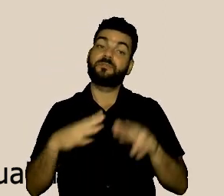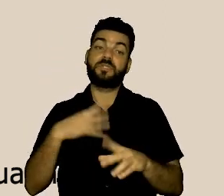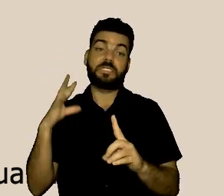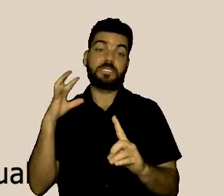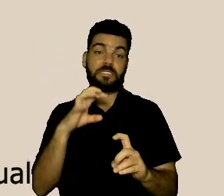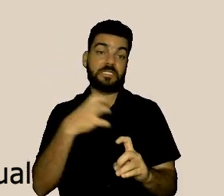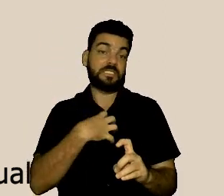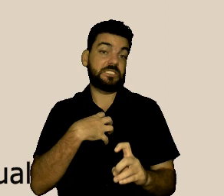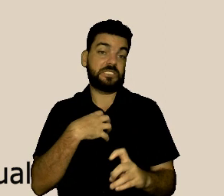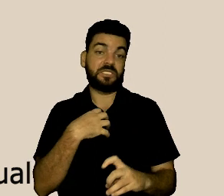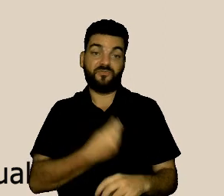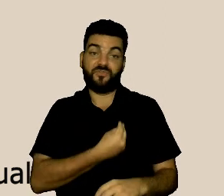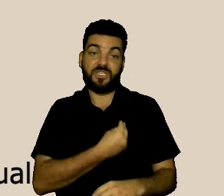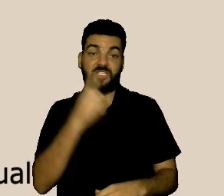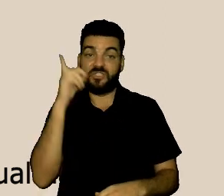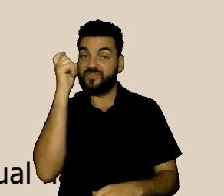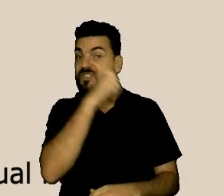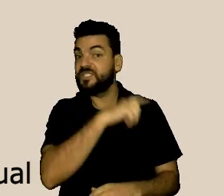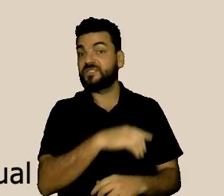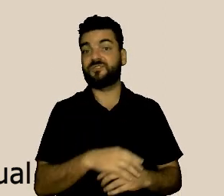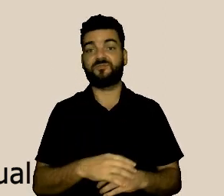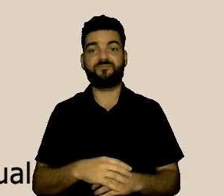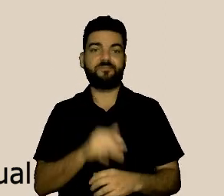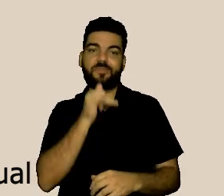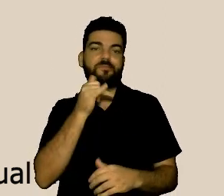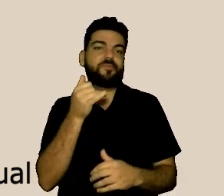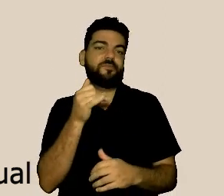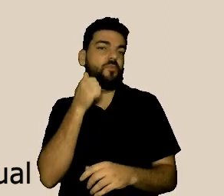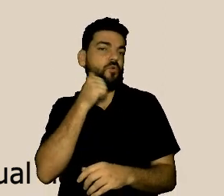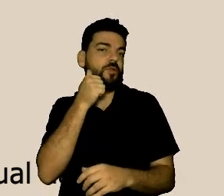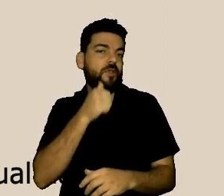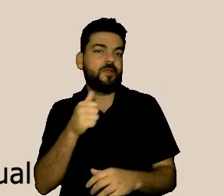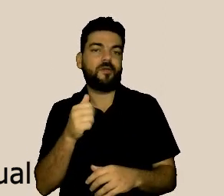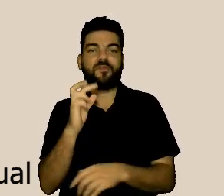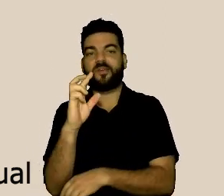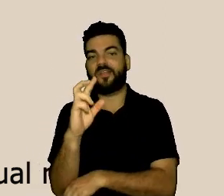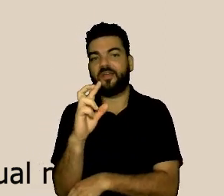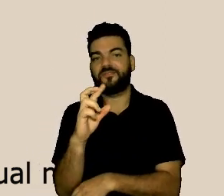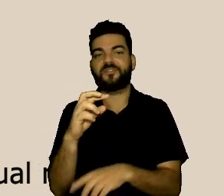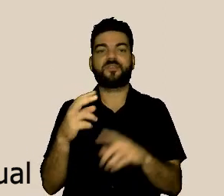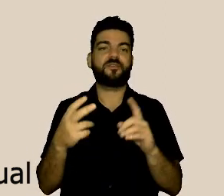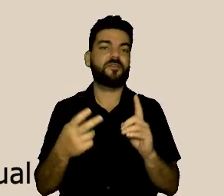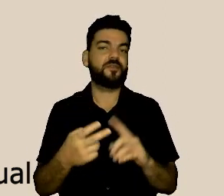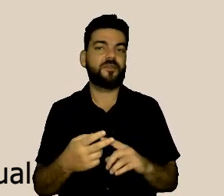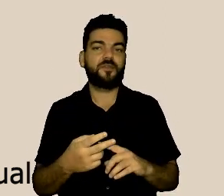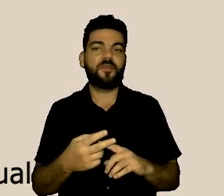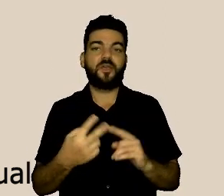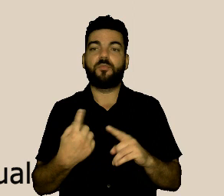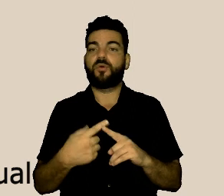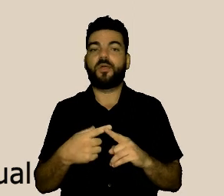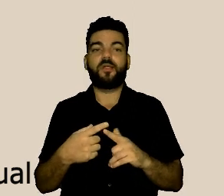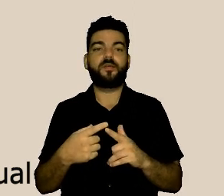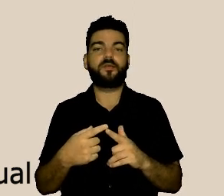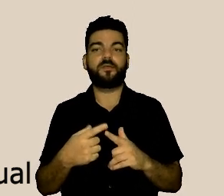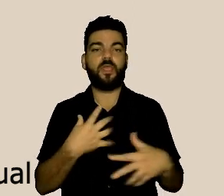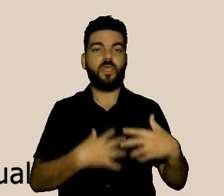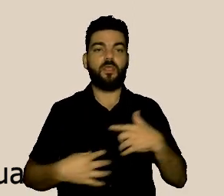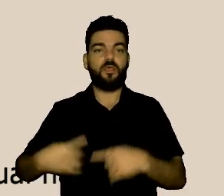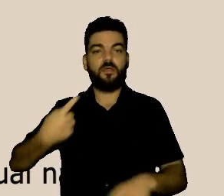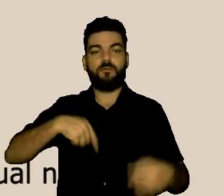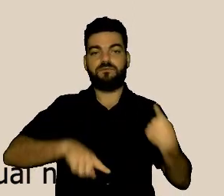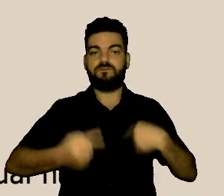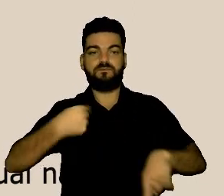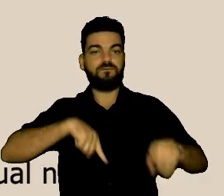numa gestação, onde já está com o seu próprio psicológico alterado, até pelas questões